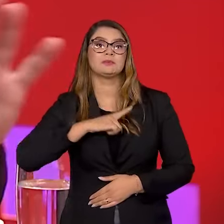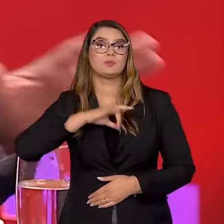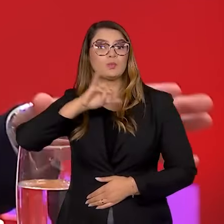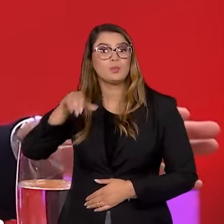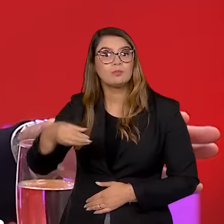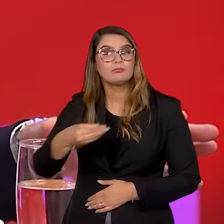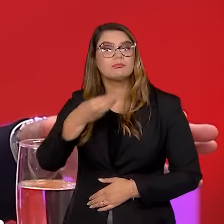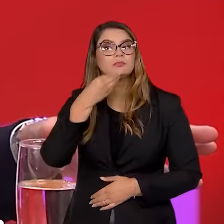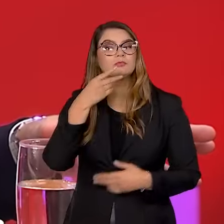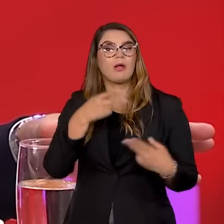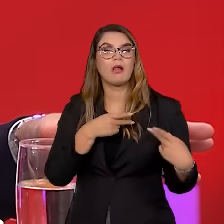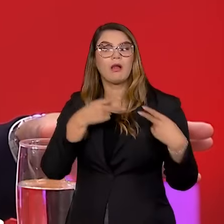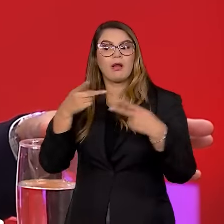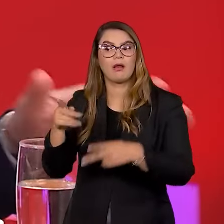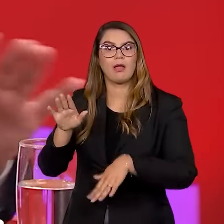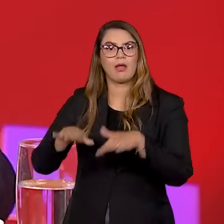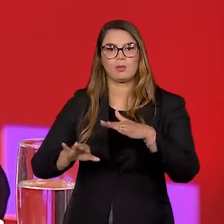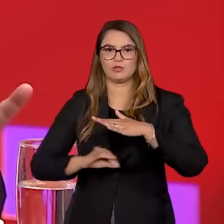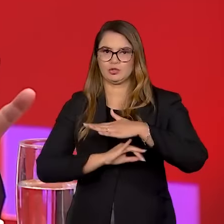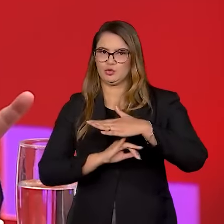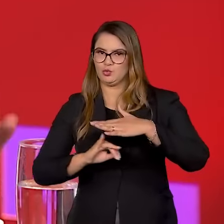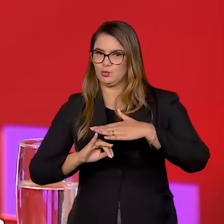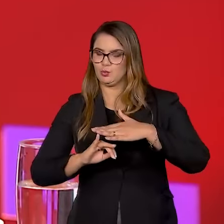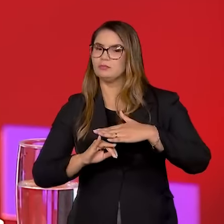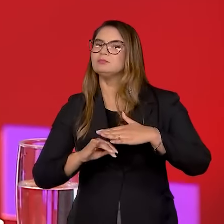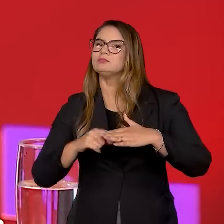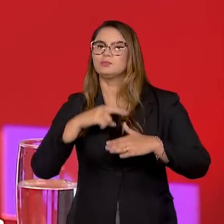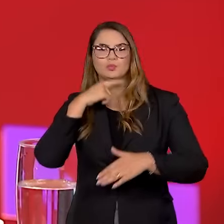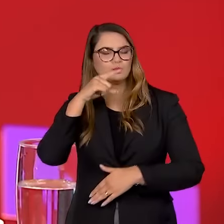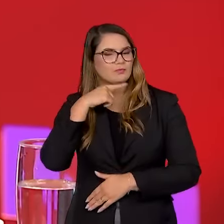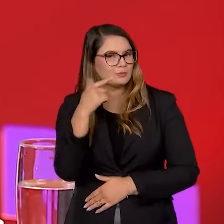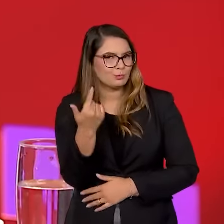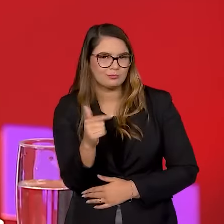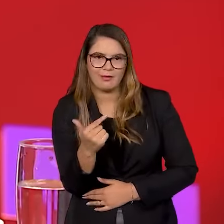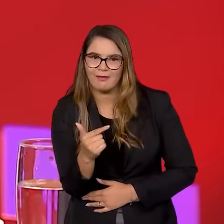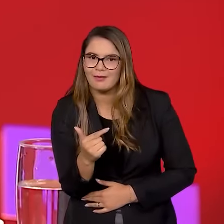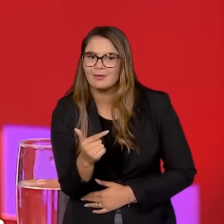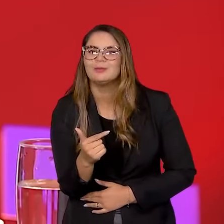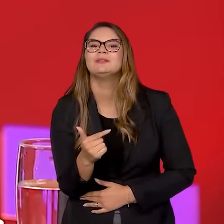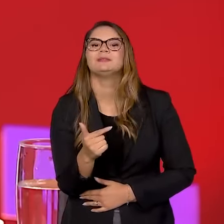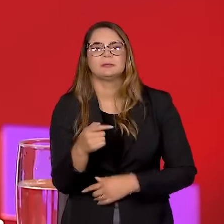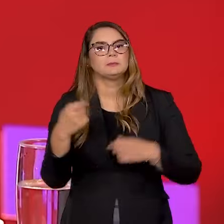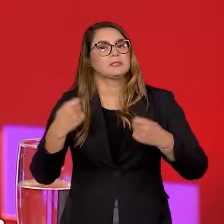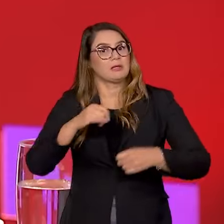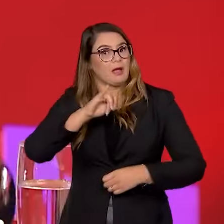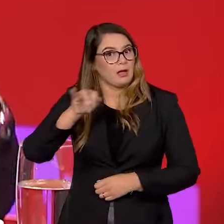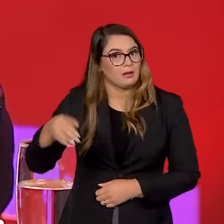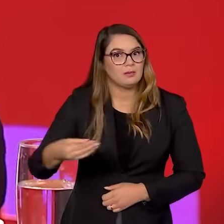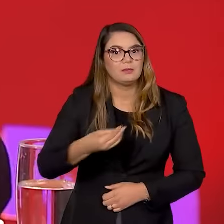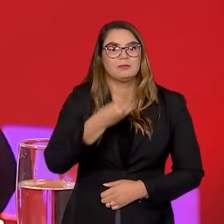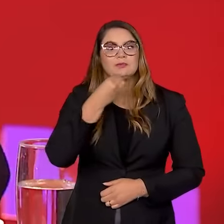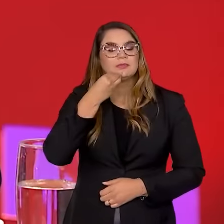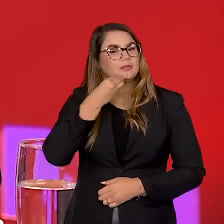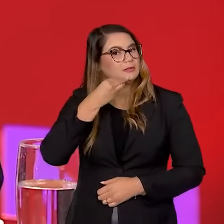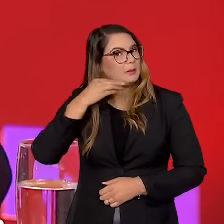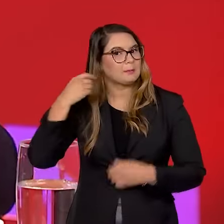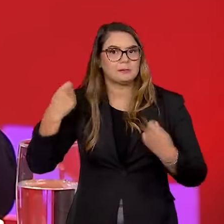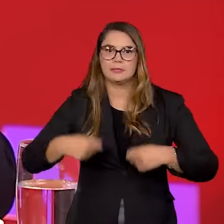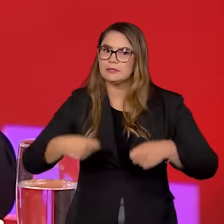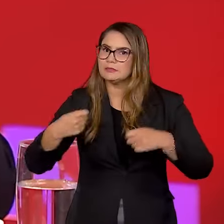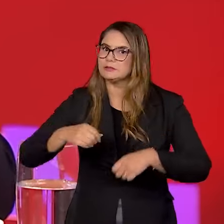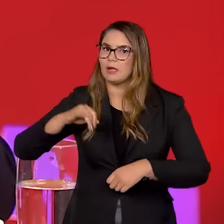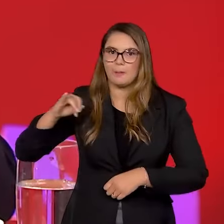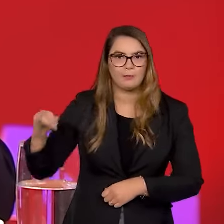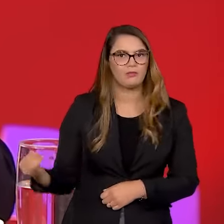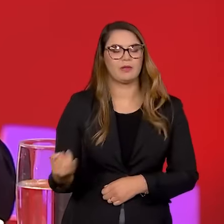revisitar determinados institutos, né? Eu não tenho a menor dúvida que a oportunidade, na verdade, tem que ser aproveitada, evidentemente. É o que nós, pelo prerrogativas,